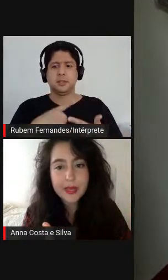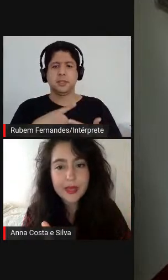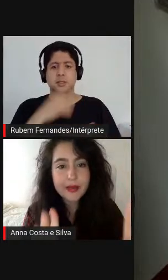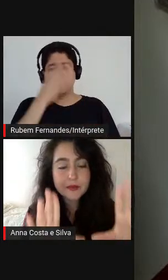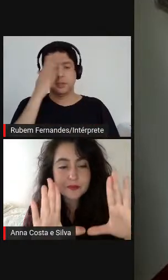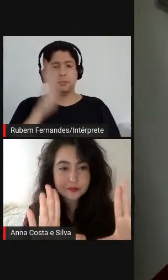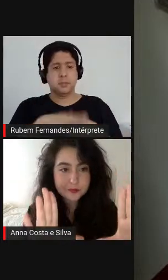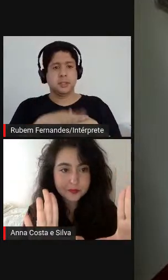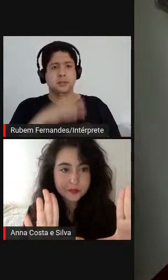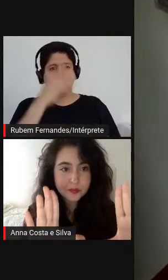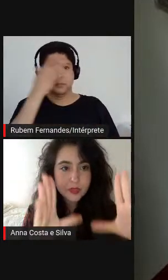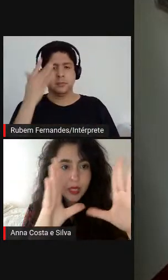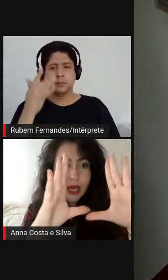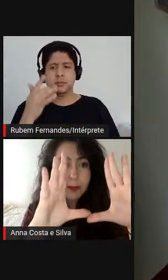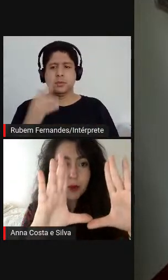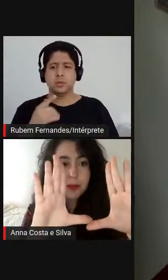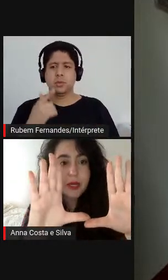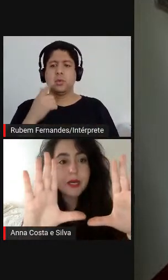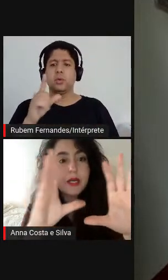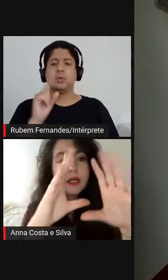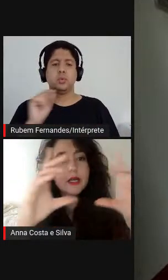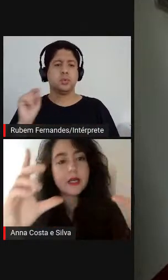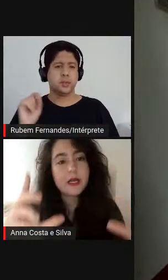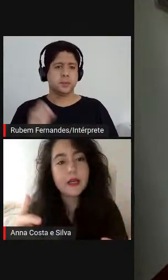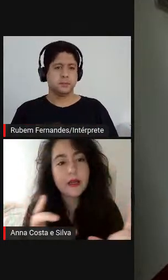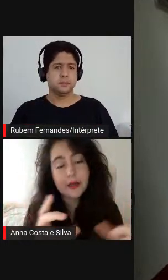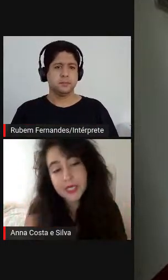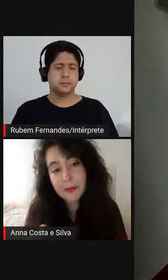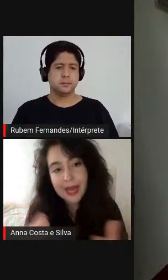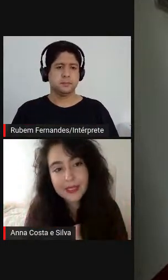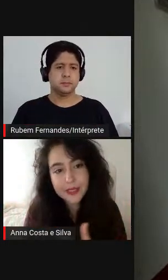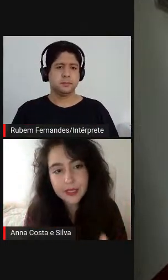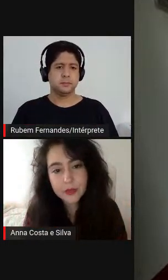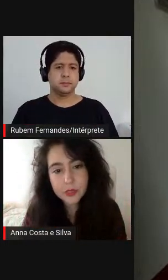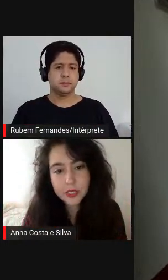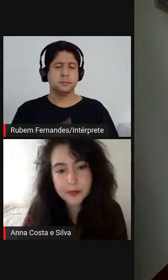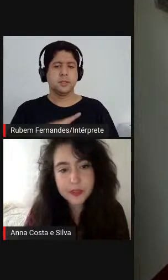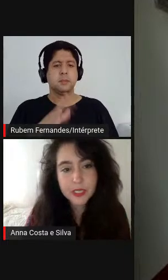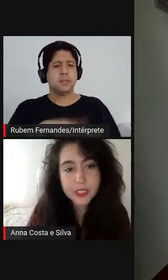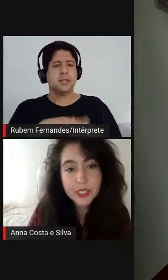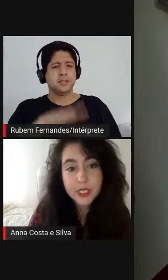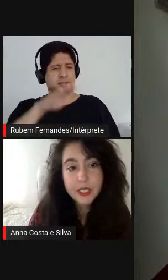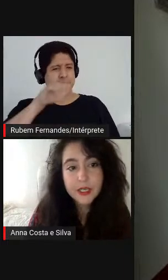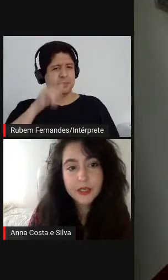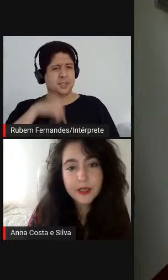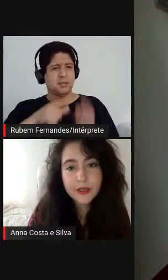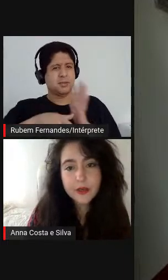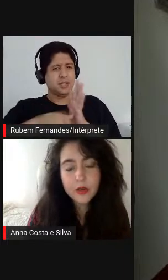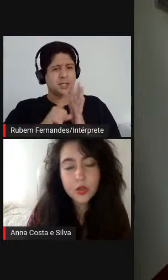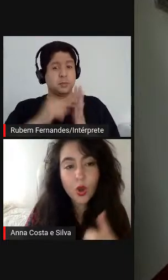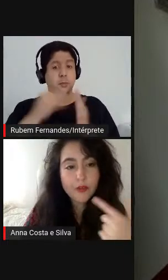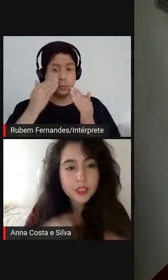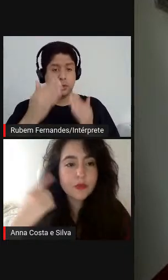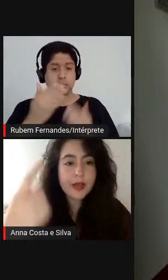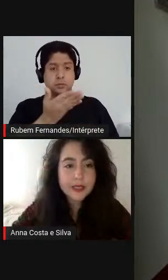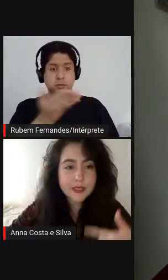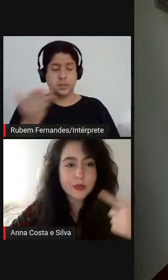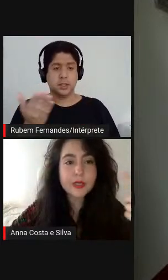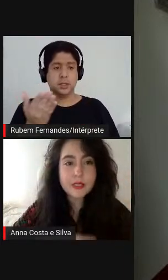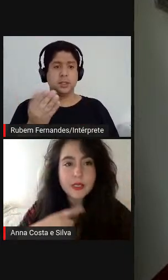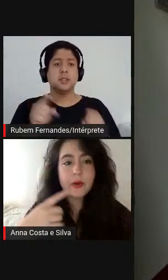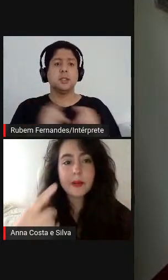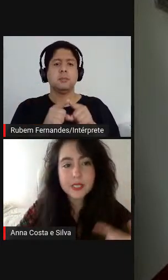chamada, aquela que eu mostrei para vocês, e novas